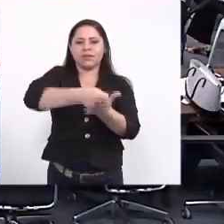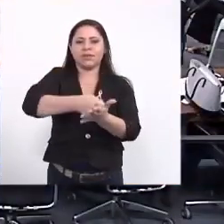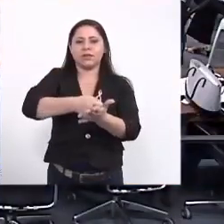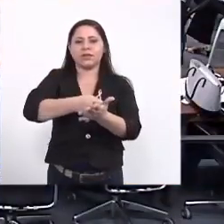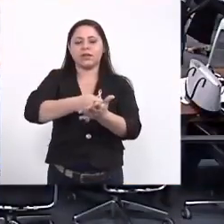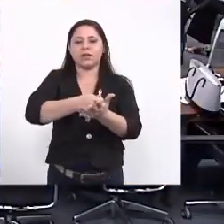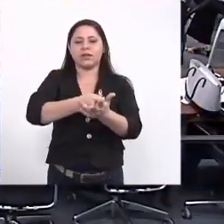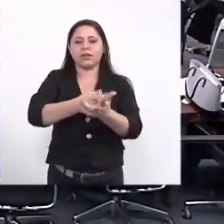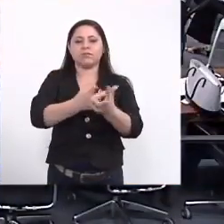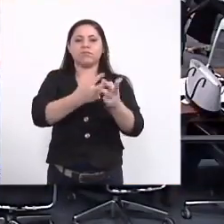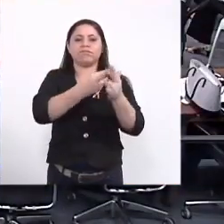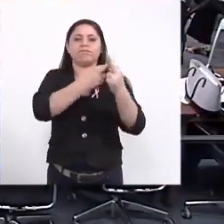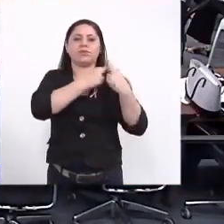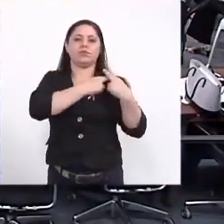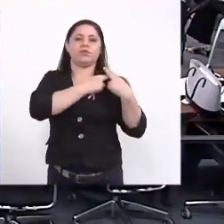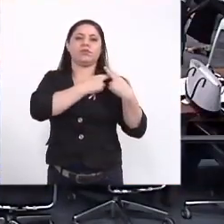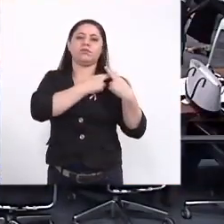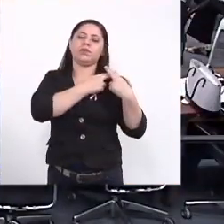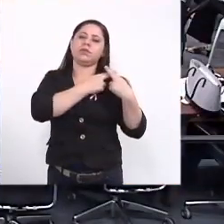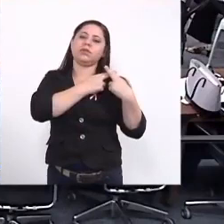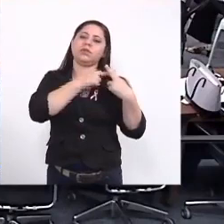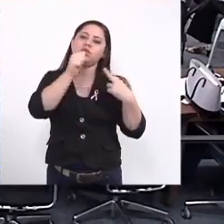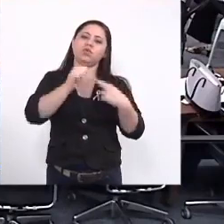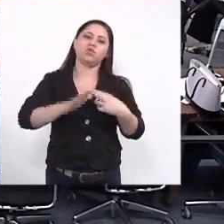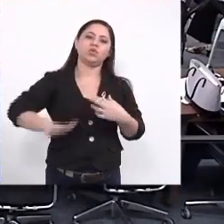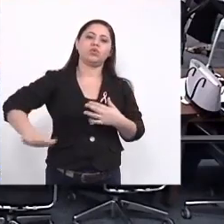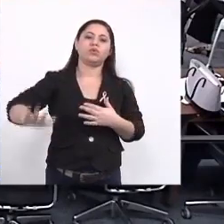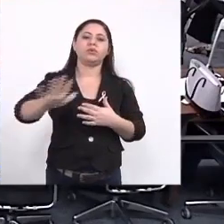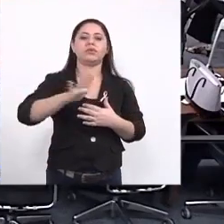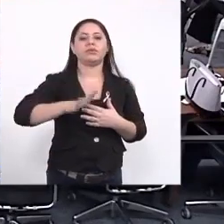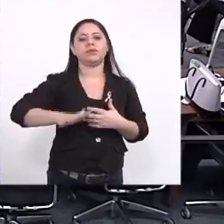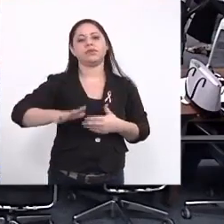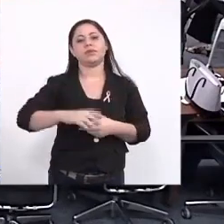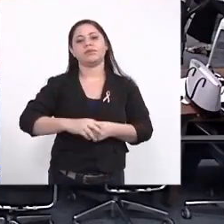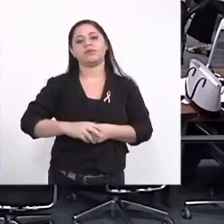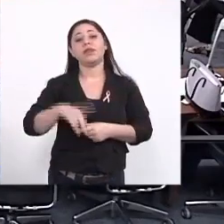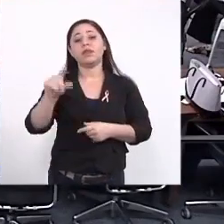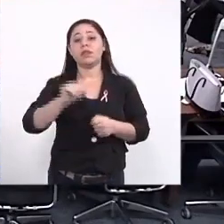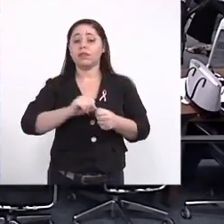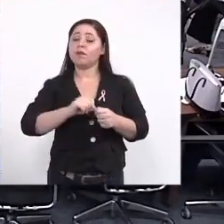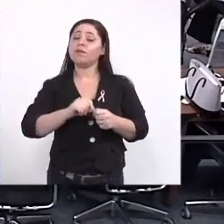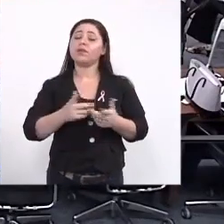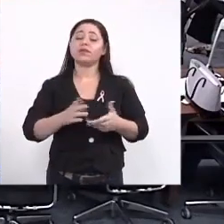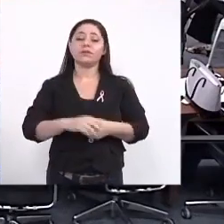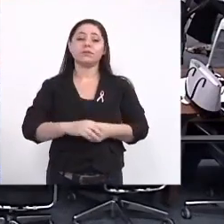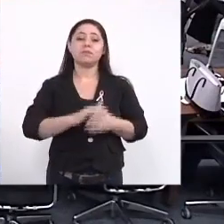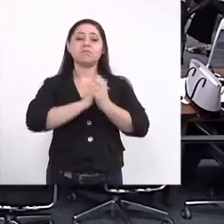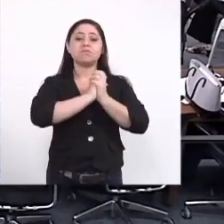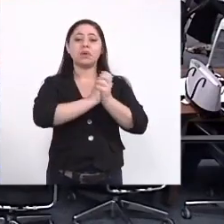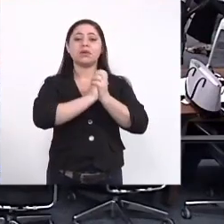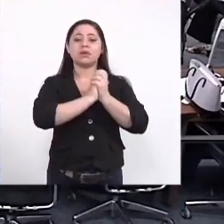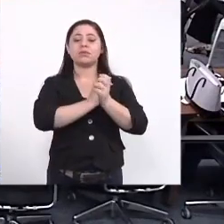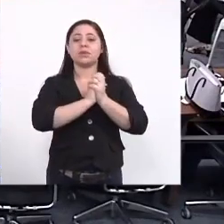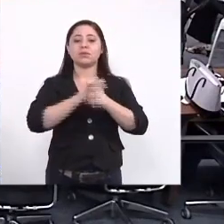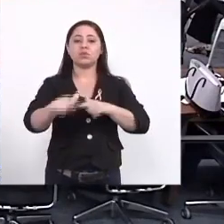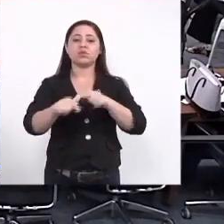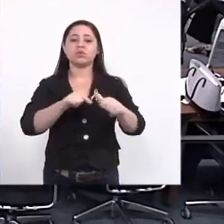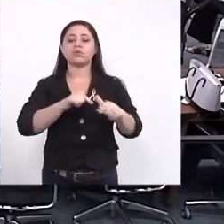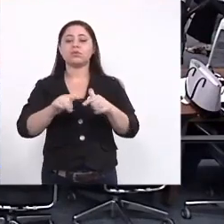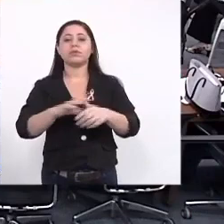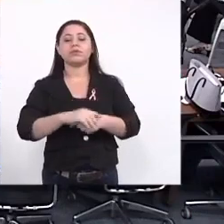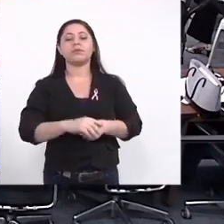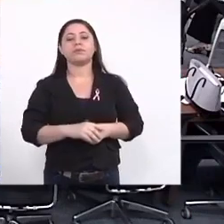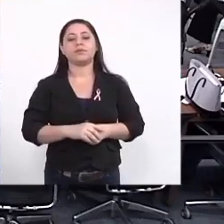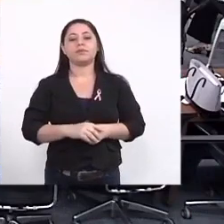responsabilidade social e vocês têm feito isso então parabéns pelo seu trabalho